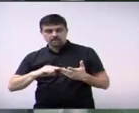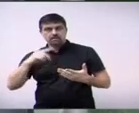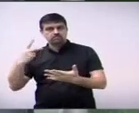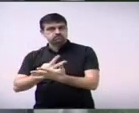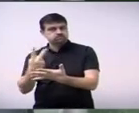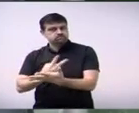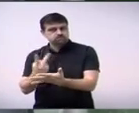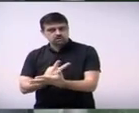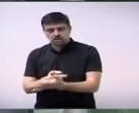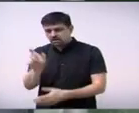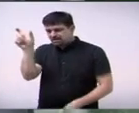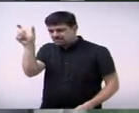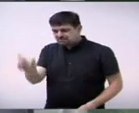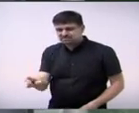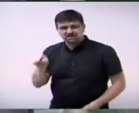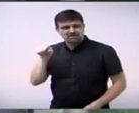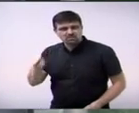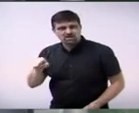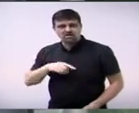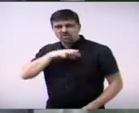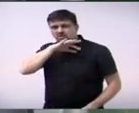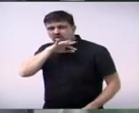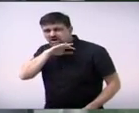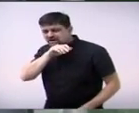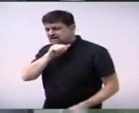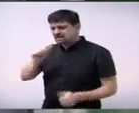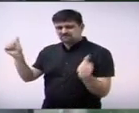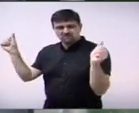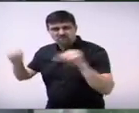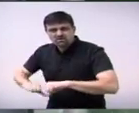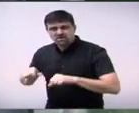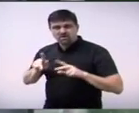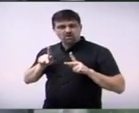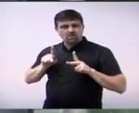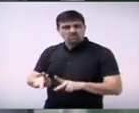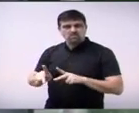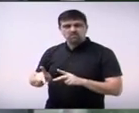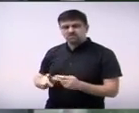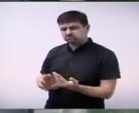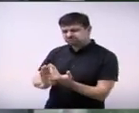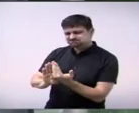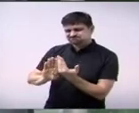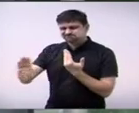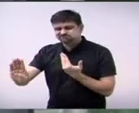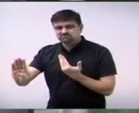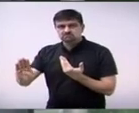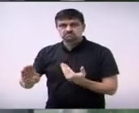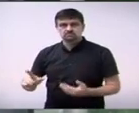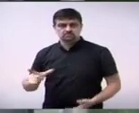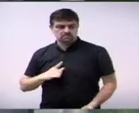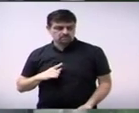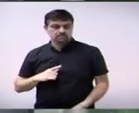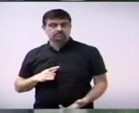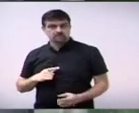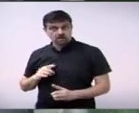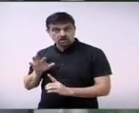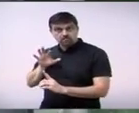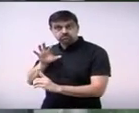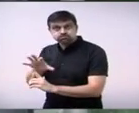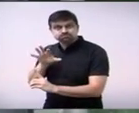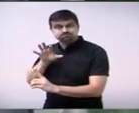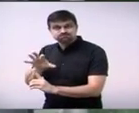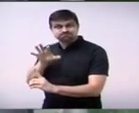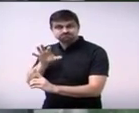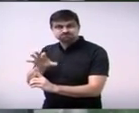um péssimo desempenho ou não está tendo uma boa aprovação pela população isso são motivações políticas